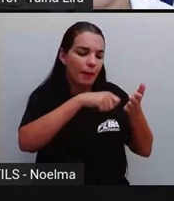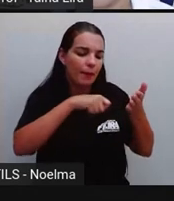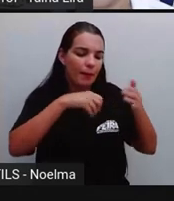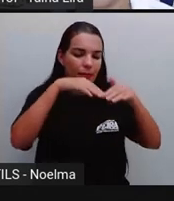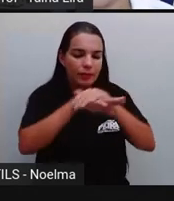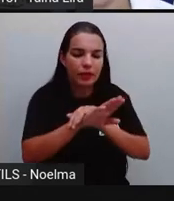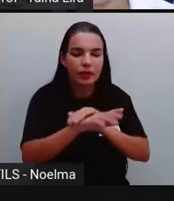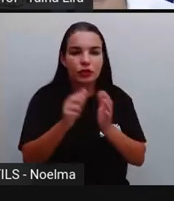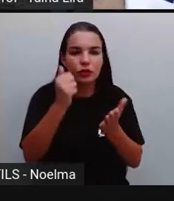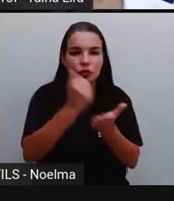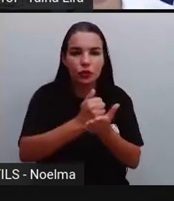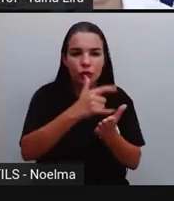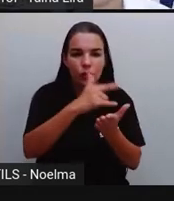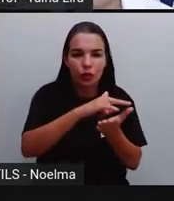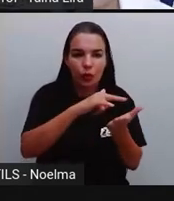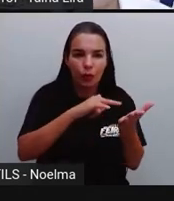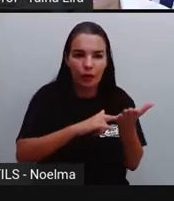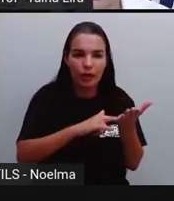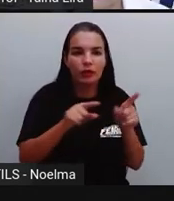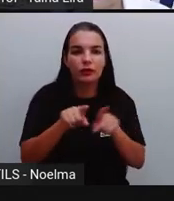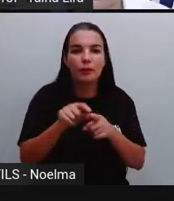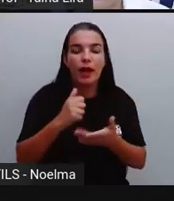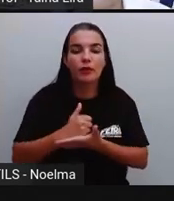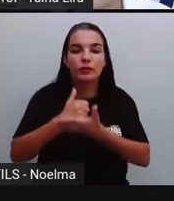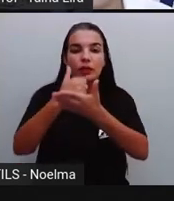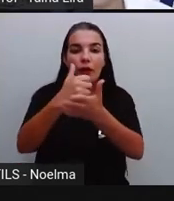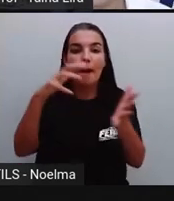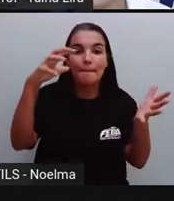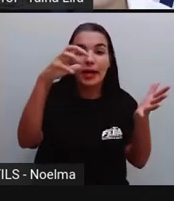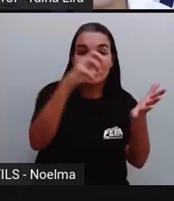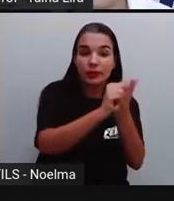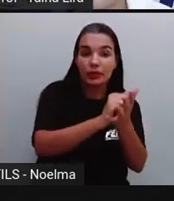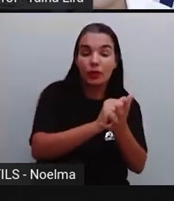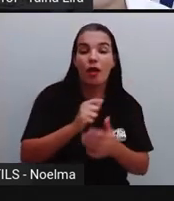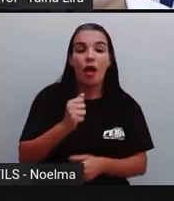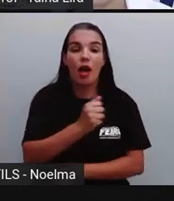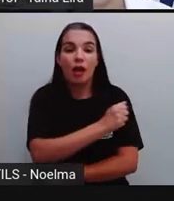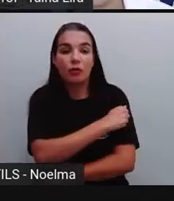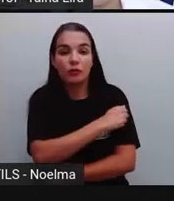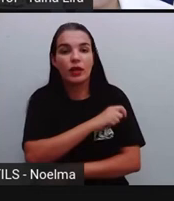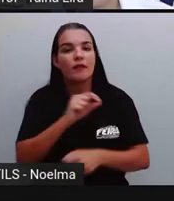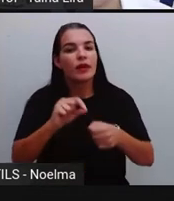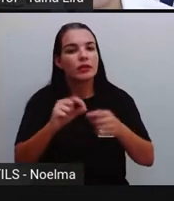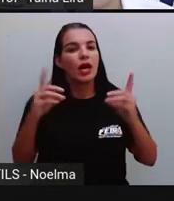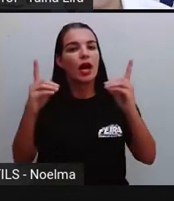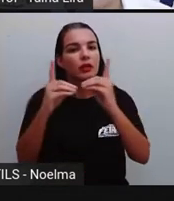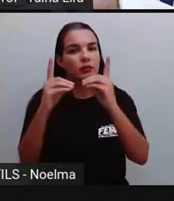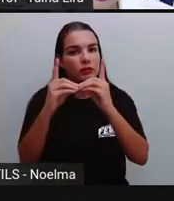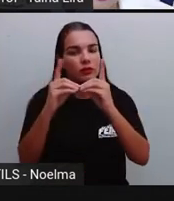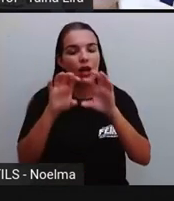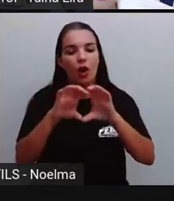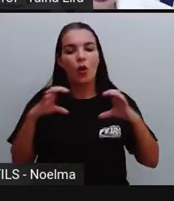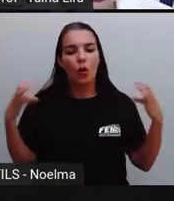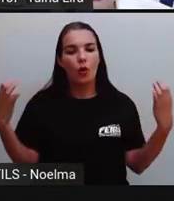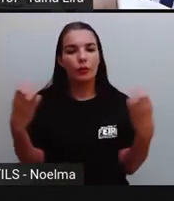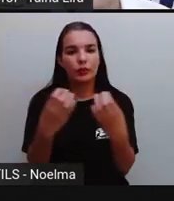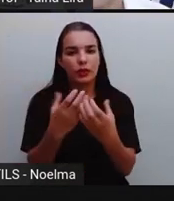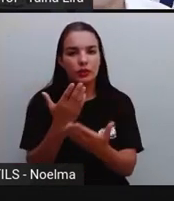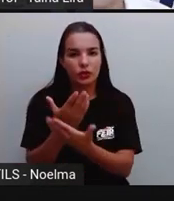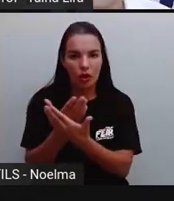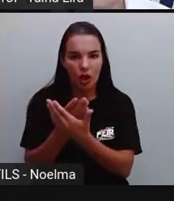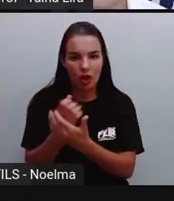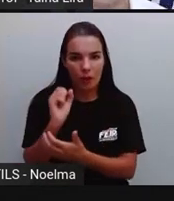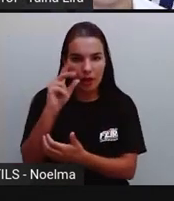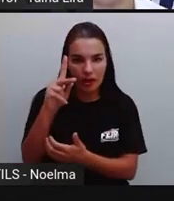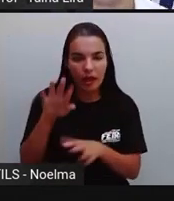documentos, Auxiliar na matrícula de alunos e realizar também atendimento à comunidade escolar. Então,